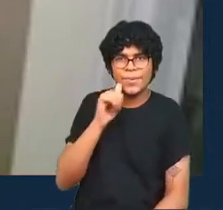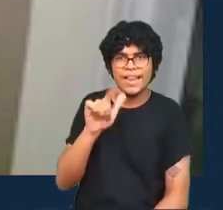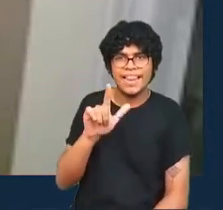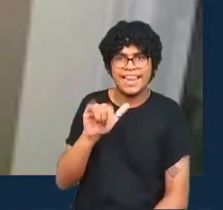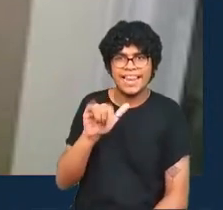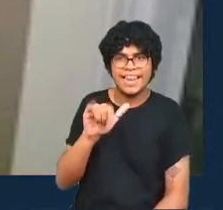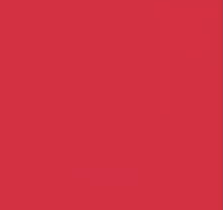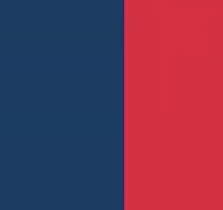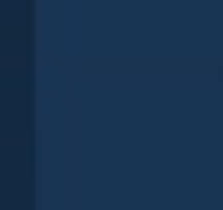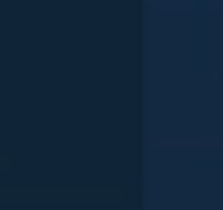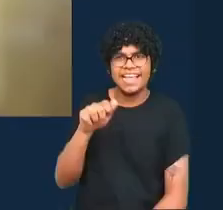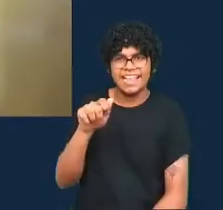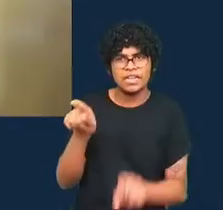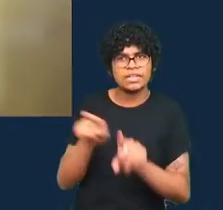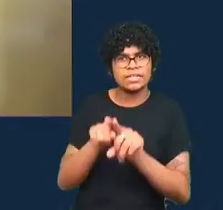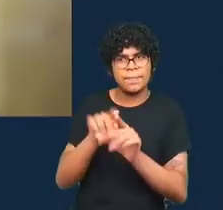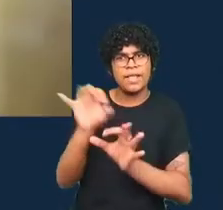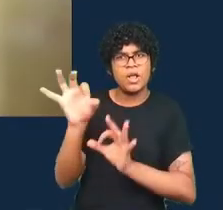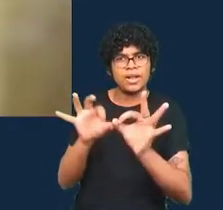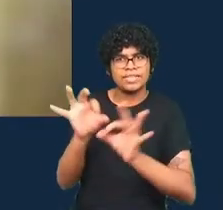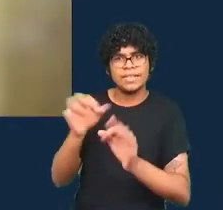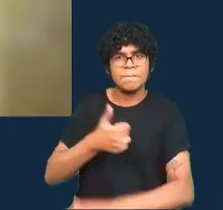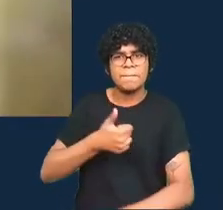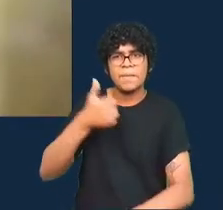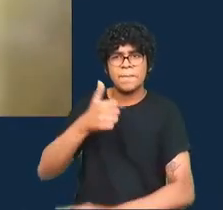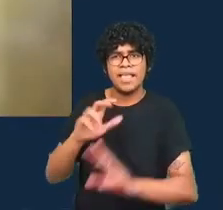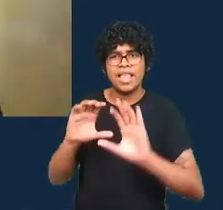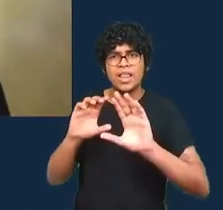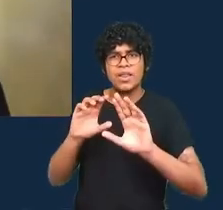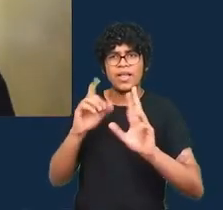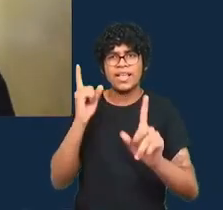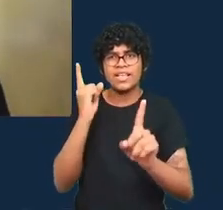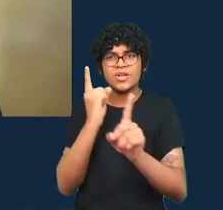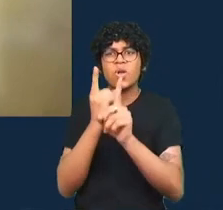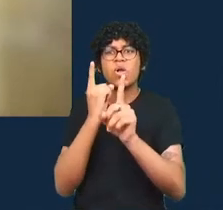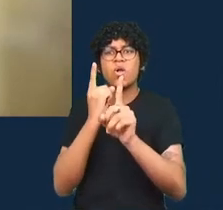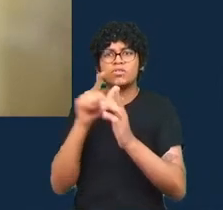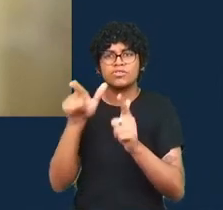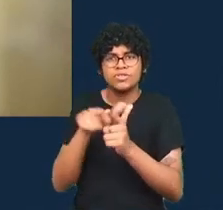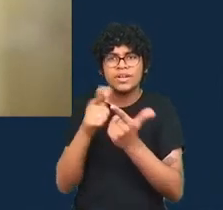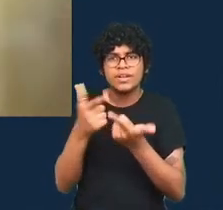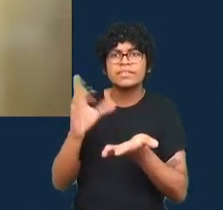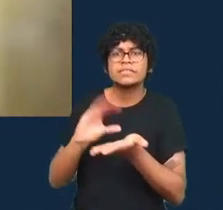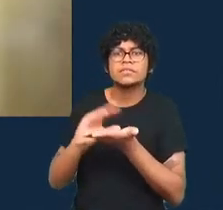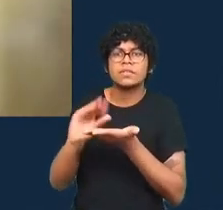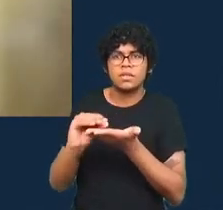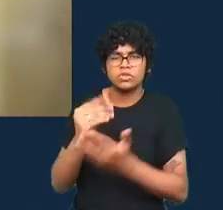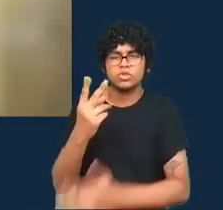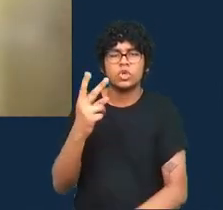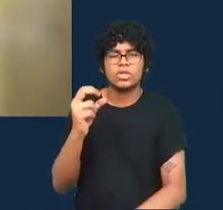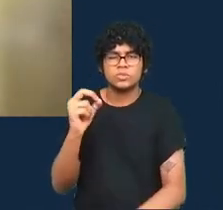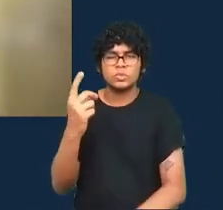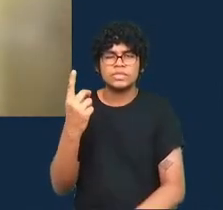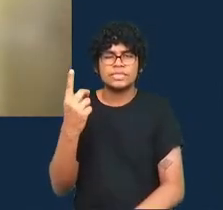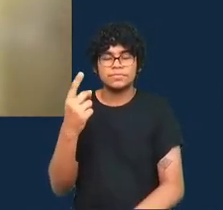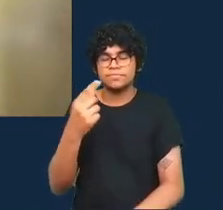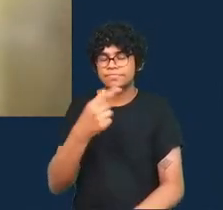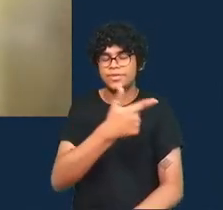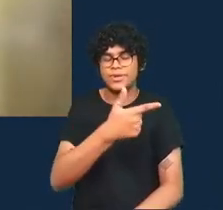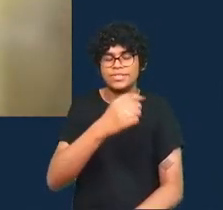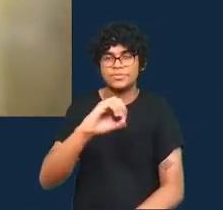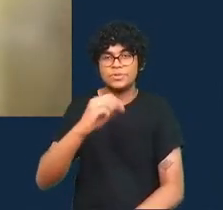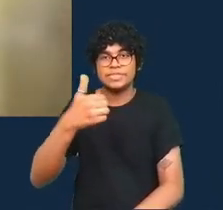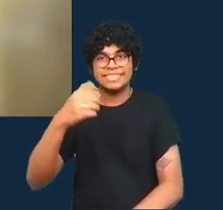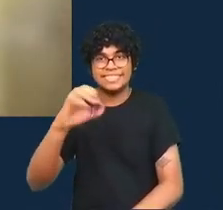uma das primeiras conferências internacionais sobre jornalismo de dados lá por 2010 então era uma área que ainda